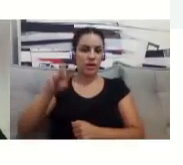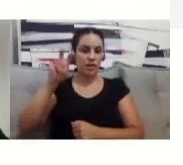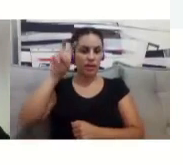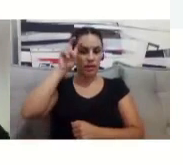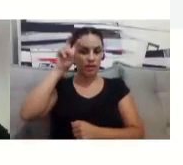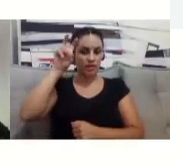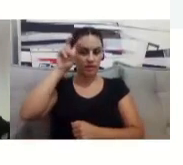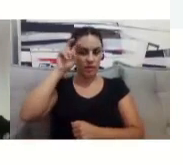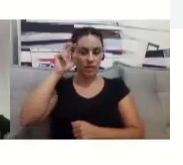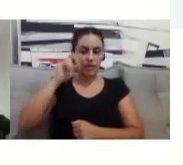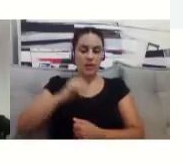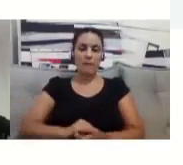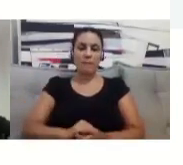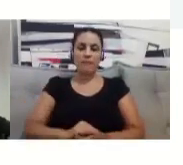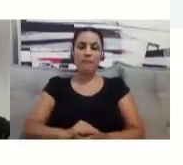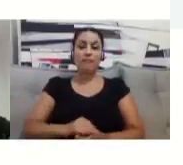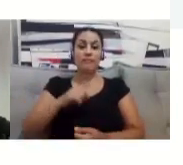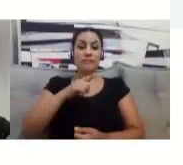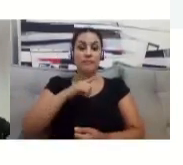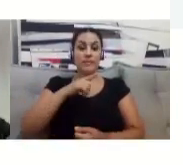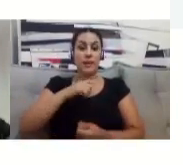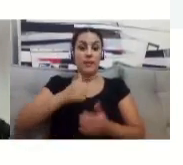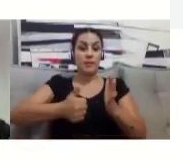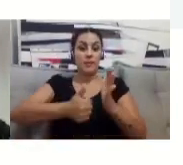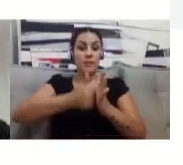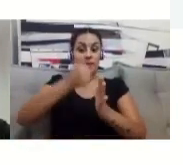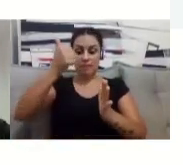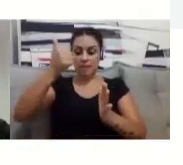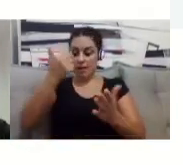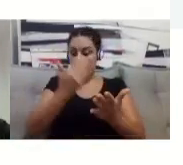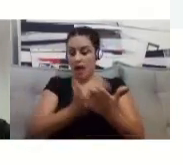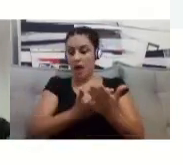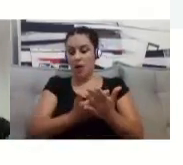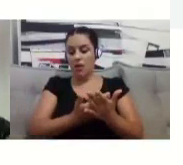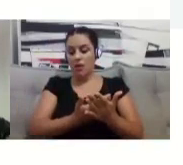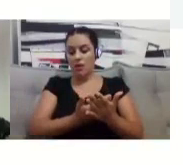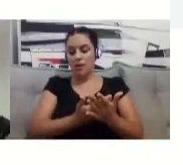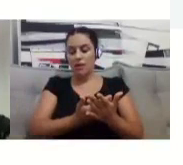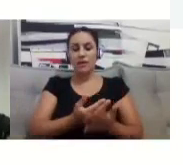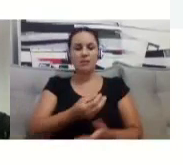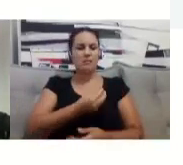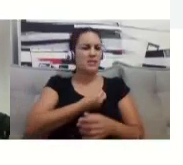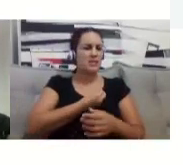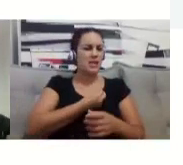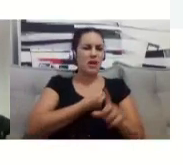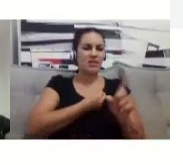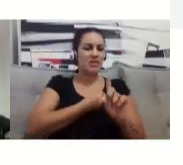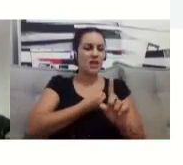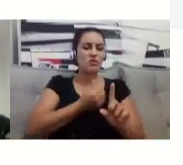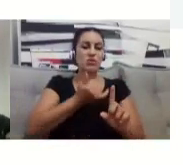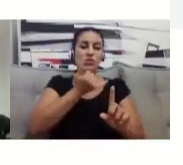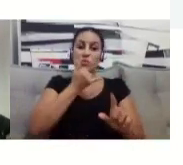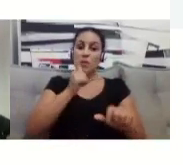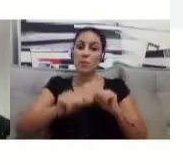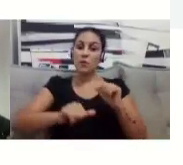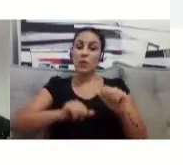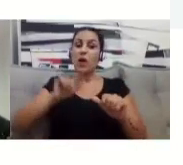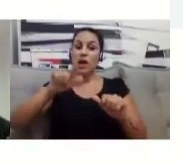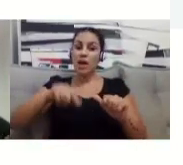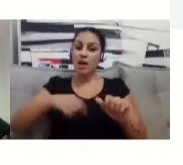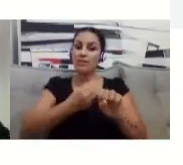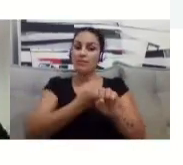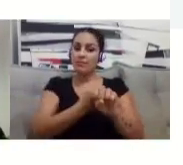vocês têm a primeira aula presencial, ou, desculpa, a primeira aula por webconferência também, com a professora